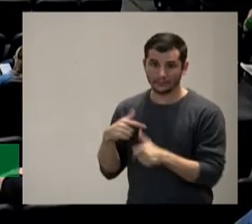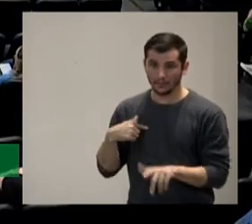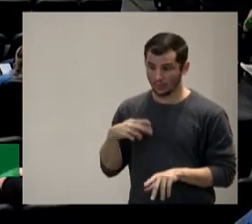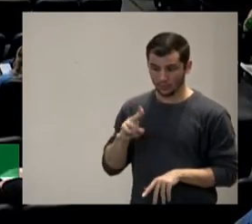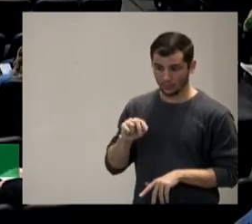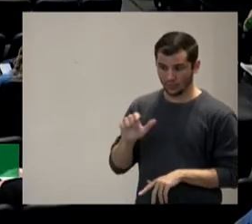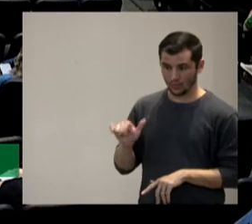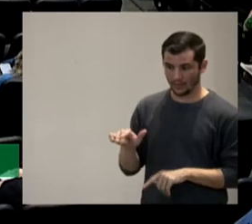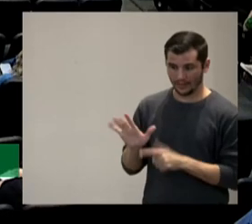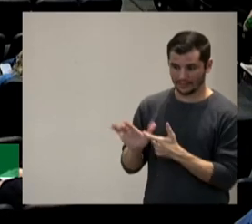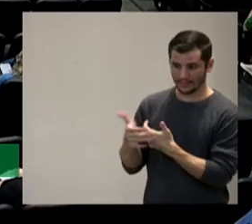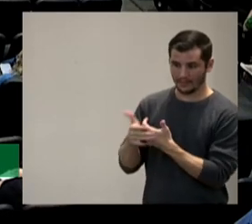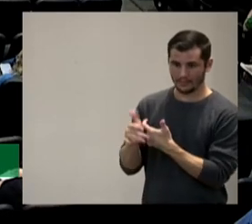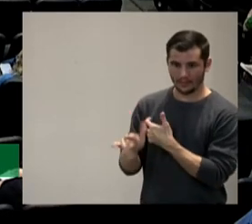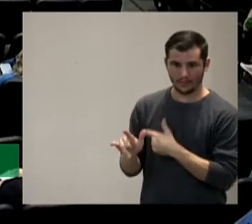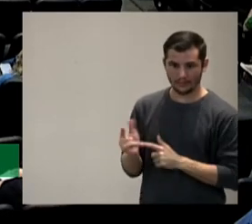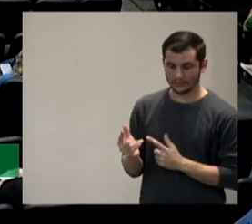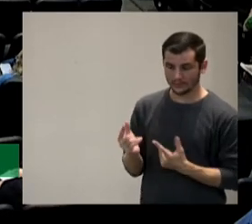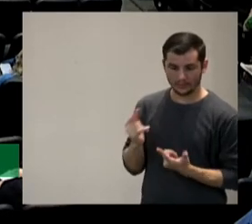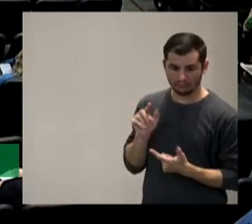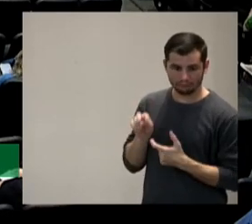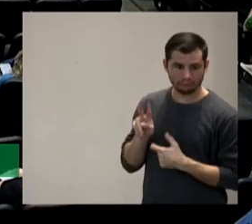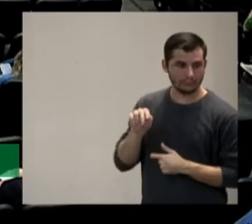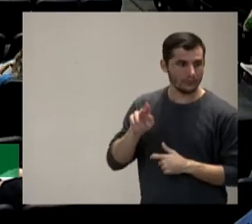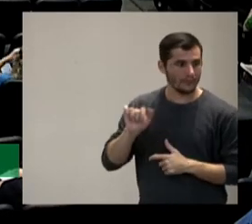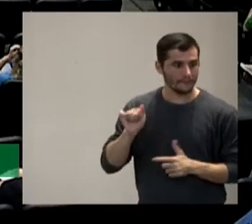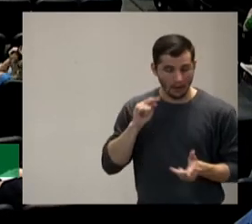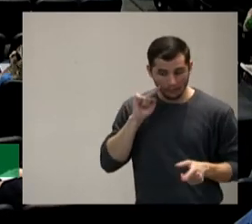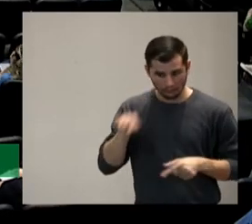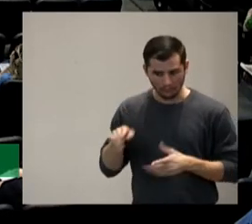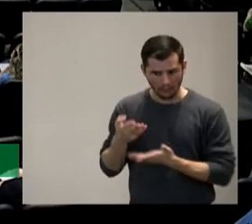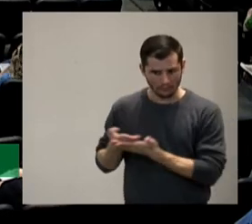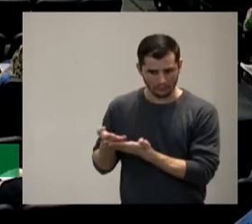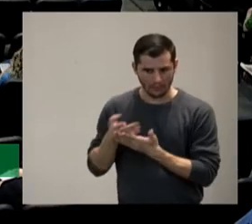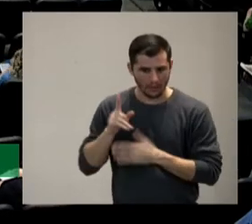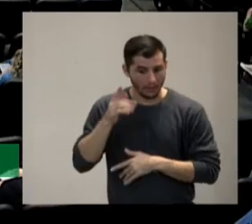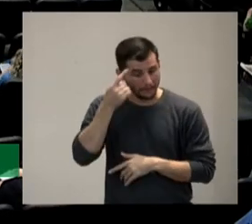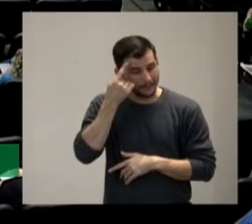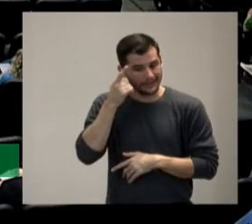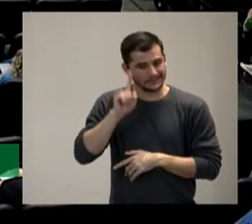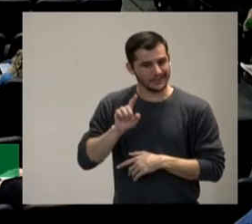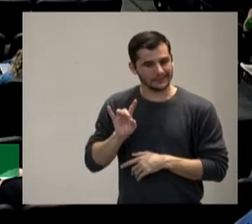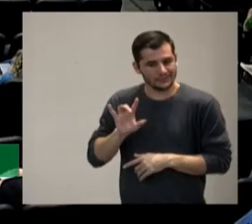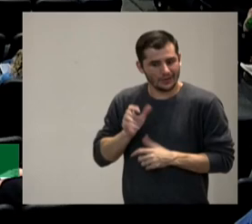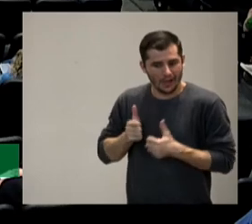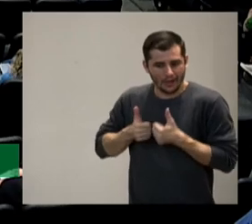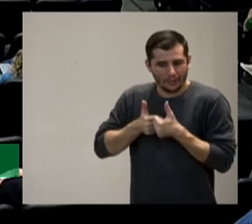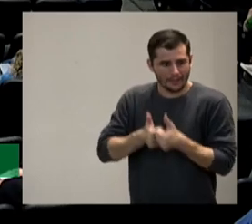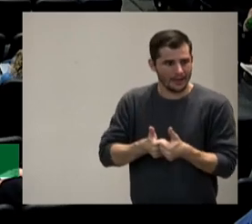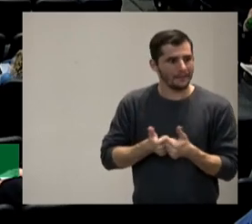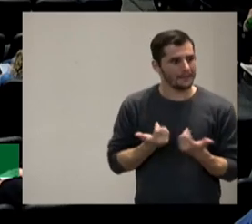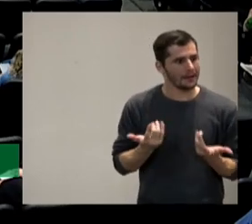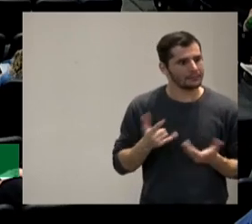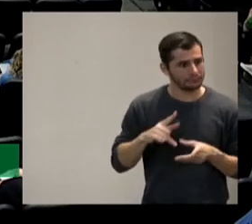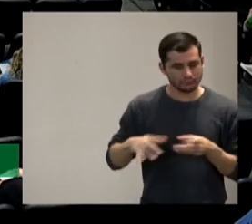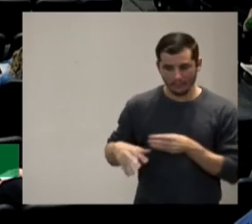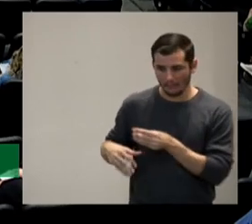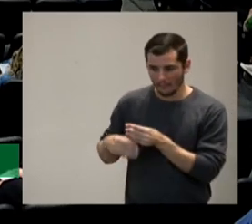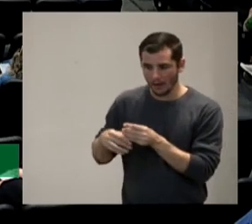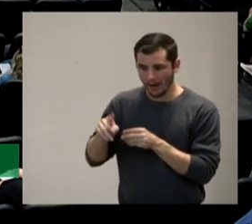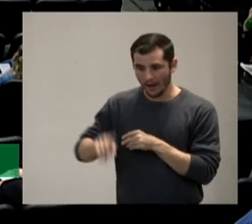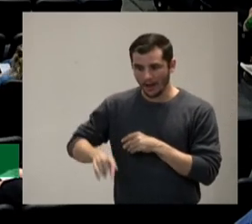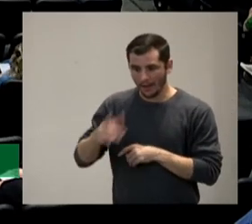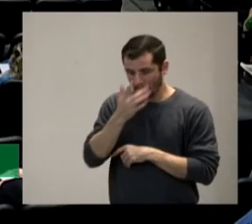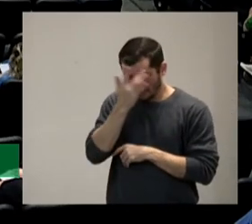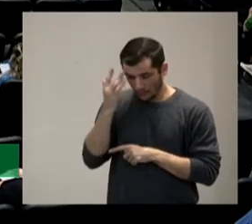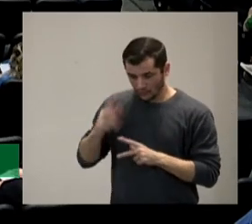sobre eu vou estudar eu pensei que era só um acompanhamento mas o que você estava falando é um pouco ele assume por um